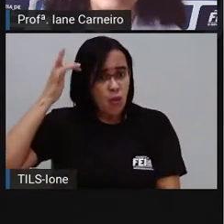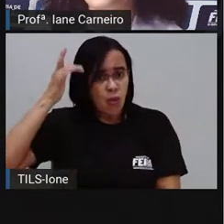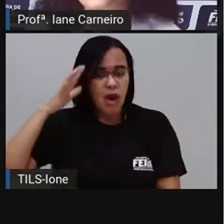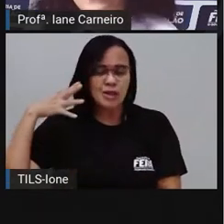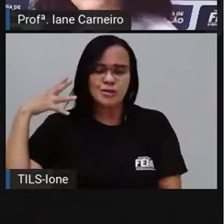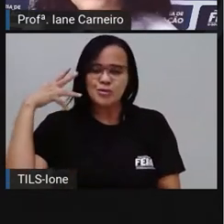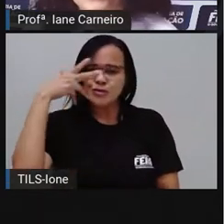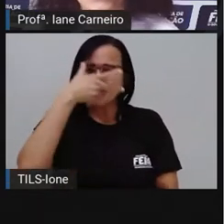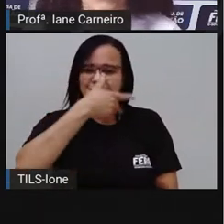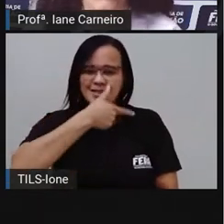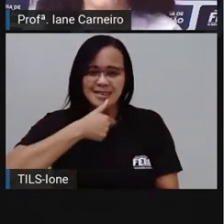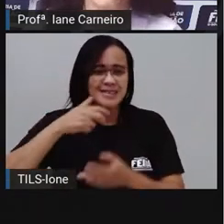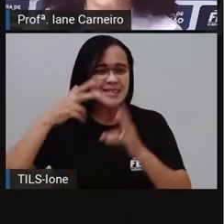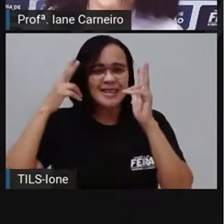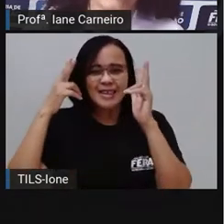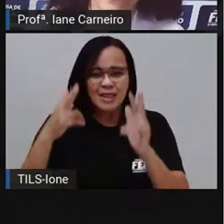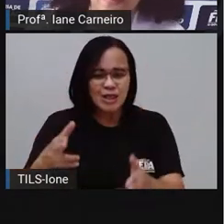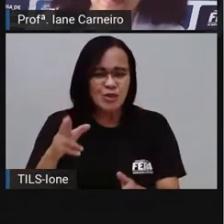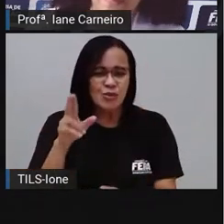minha caixa de lápis de cor.